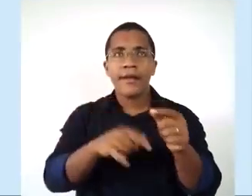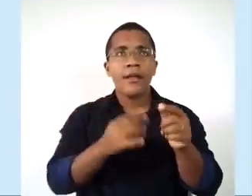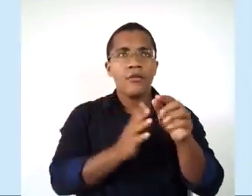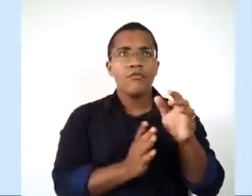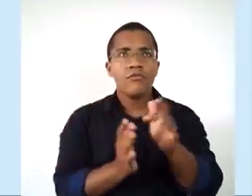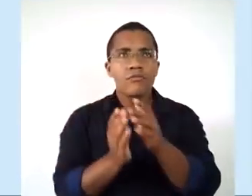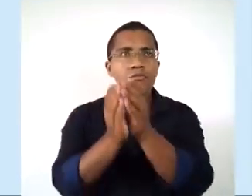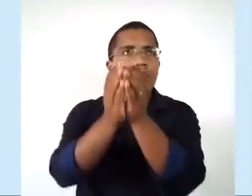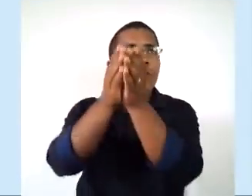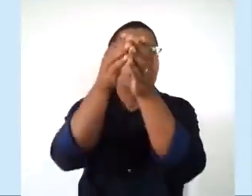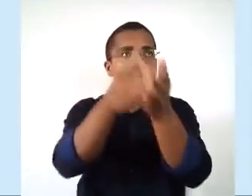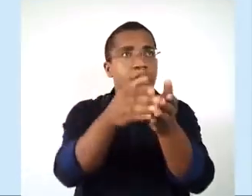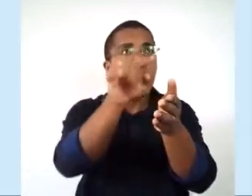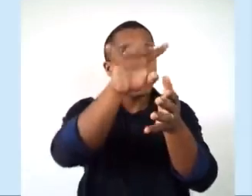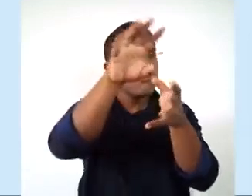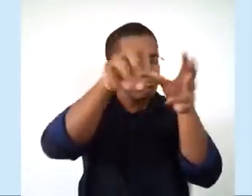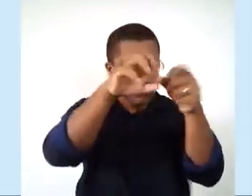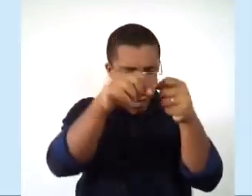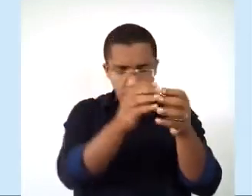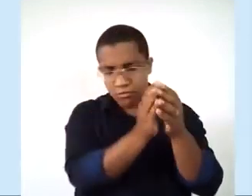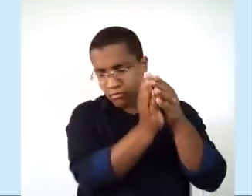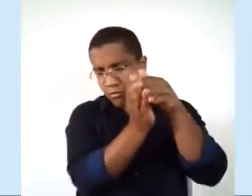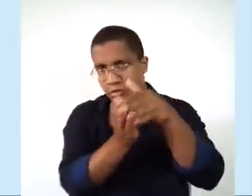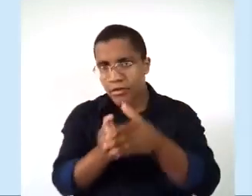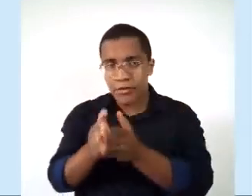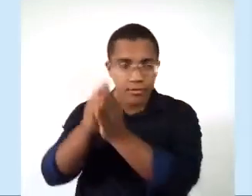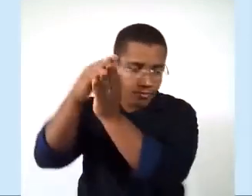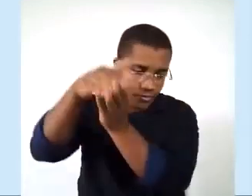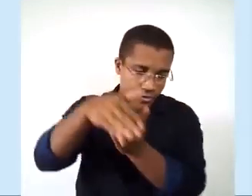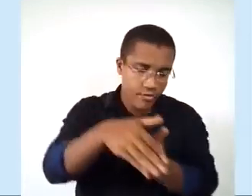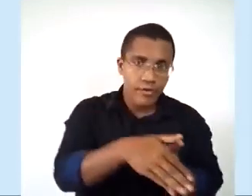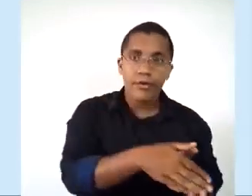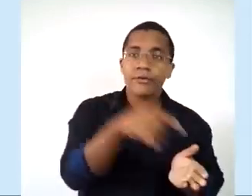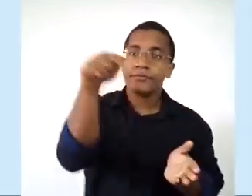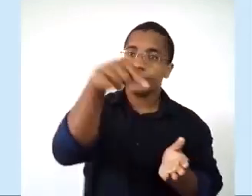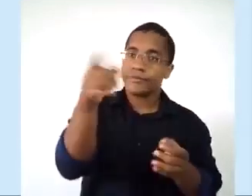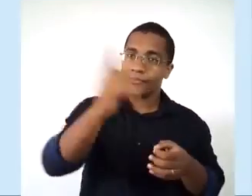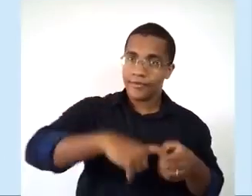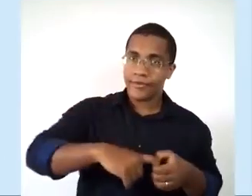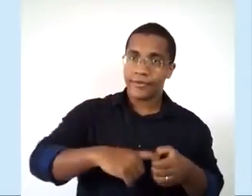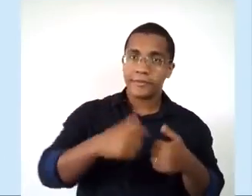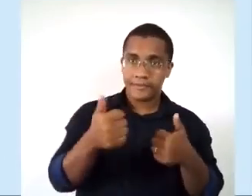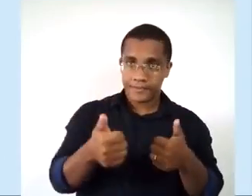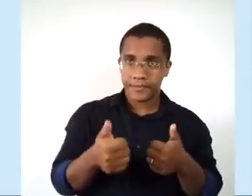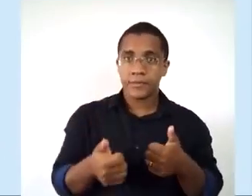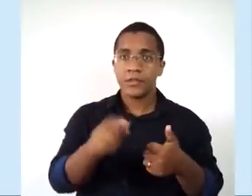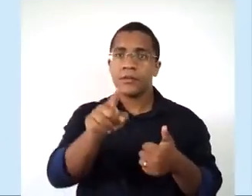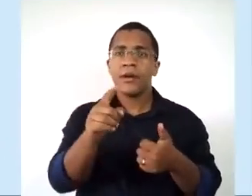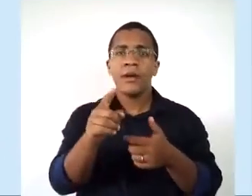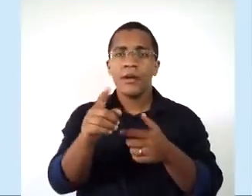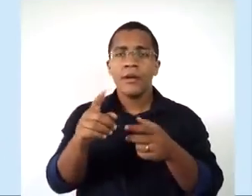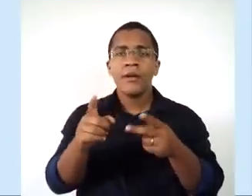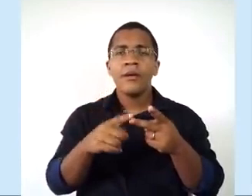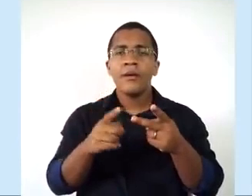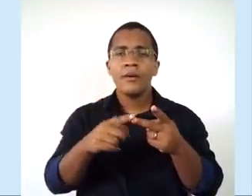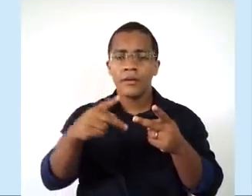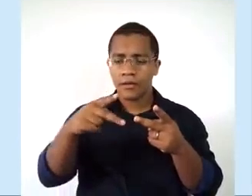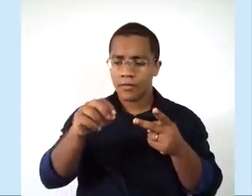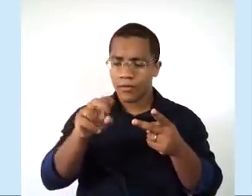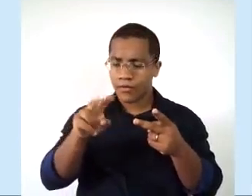comercializar que era a intenção da chegada às Índias, tá? E a de povoamento é observar que aquele território